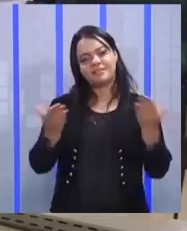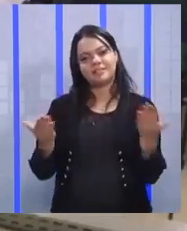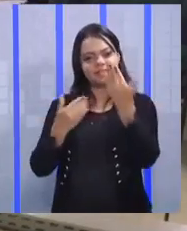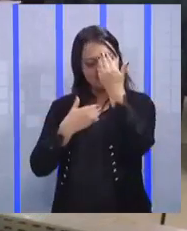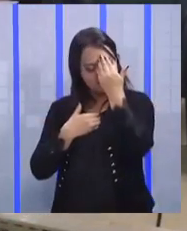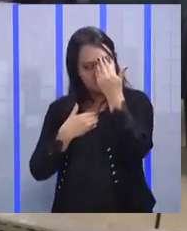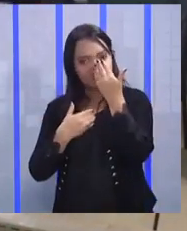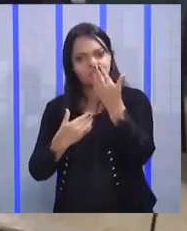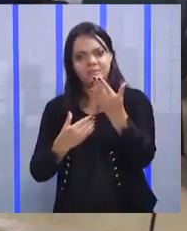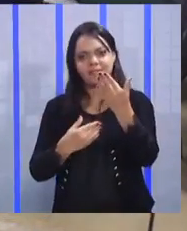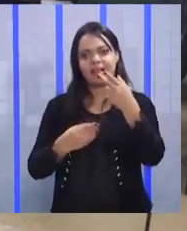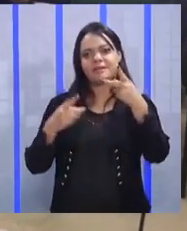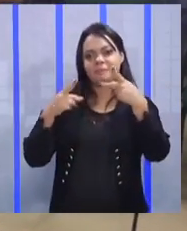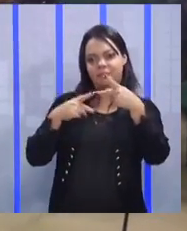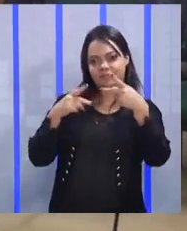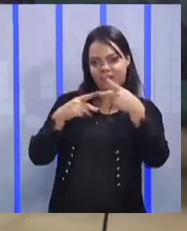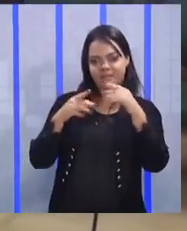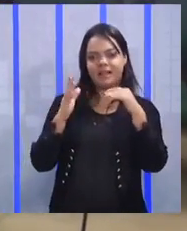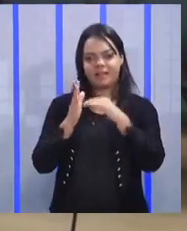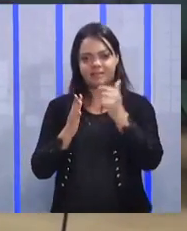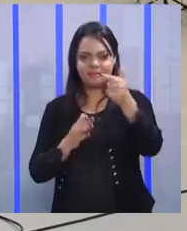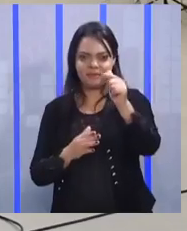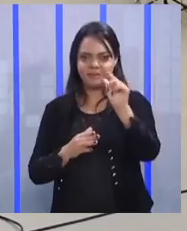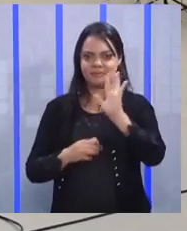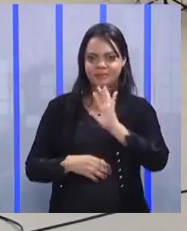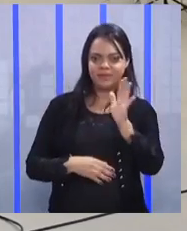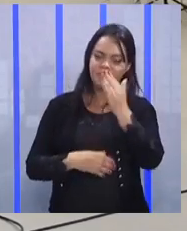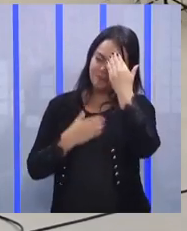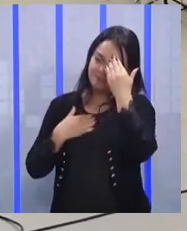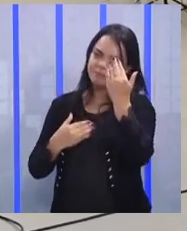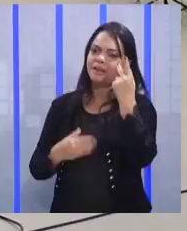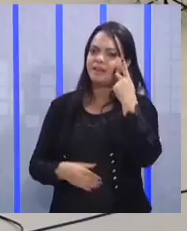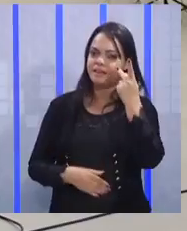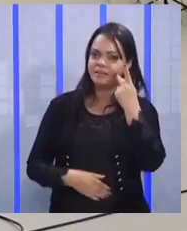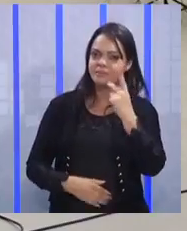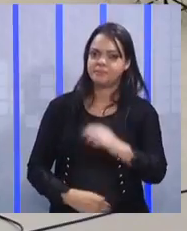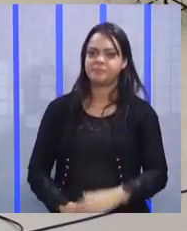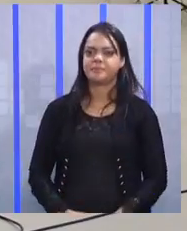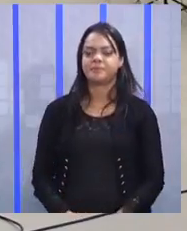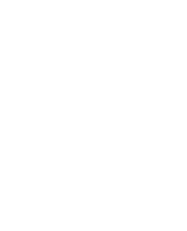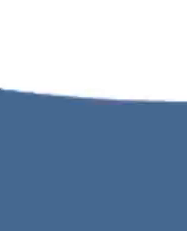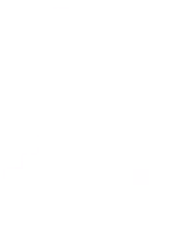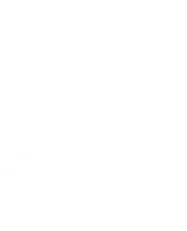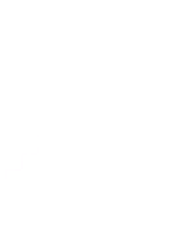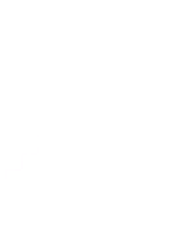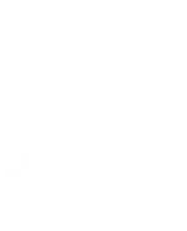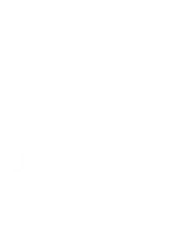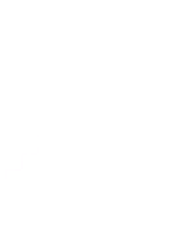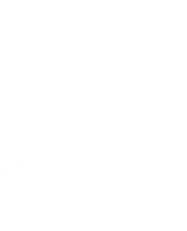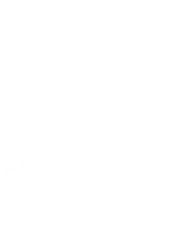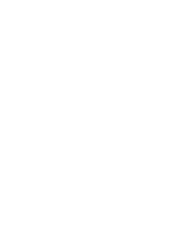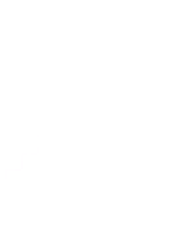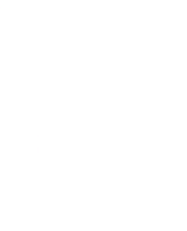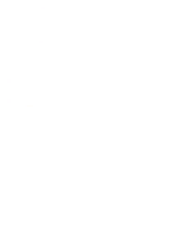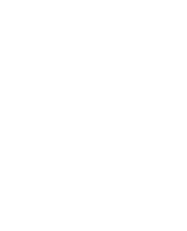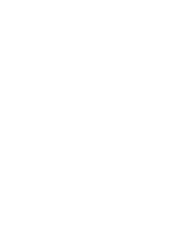Obrigado a Pitágoras. Até a próxima aí. Tchau, tchau. Obrigado, Priscila. Obrigado. Obrigado. Tchau,